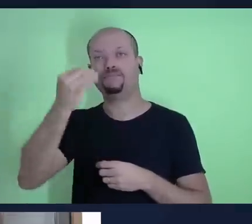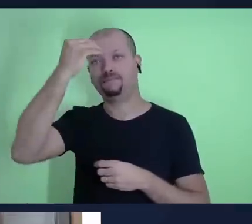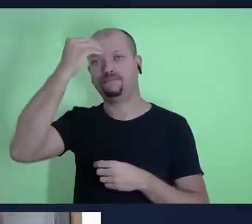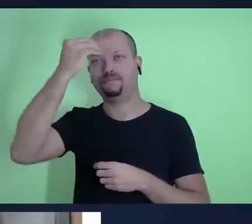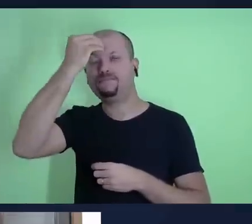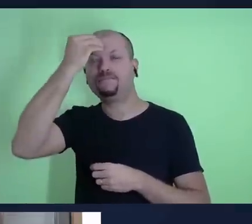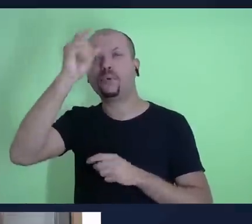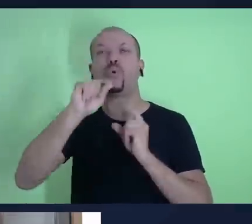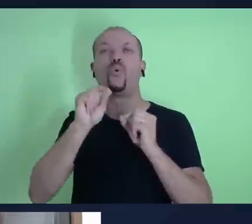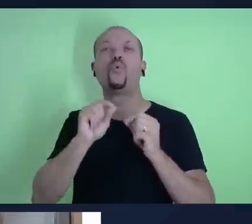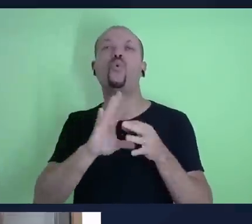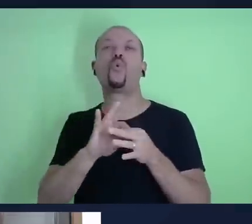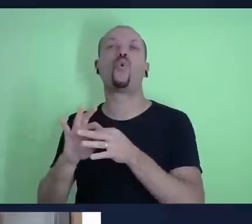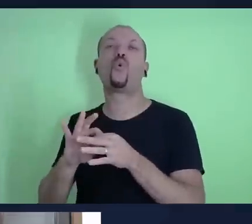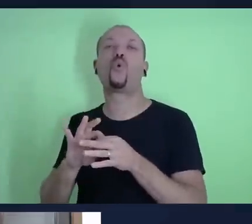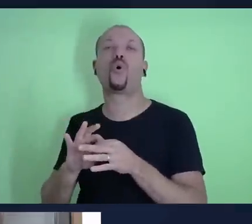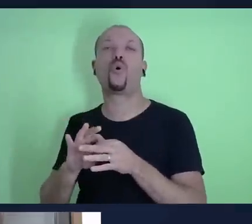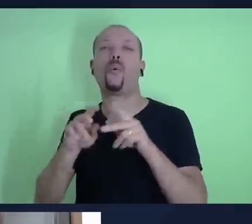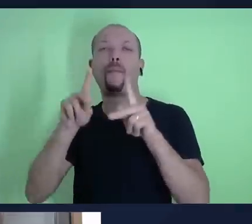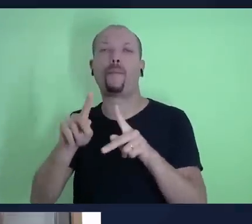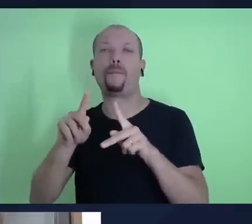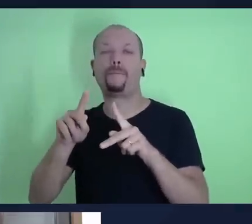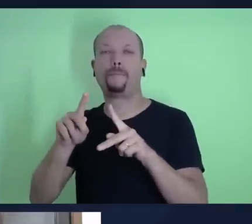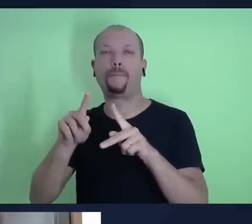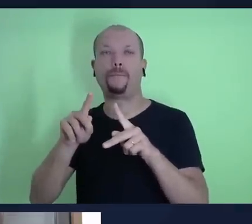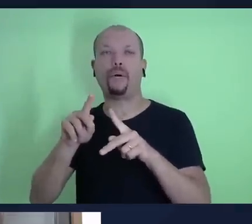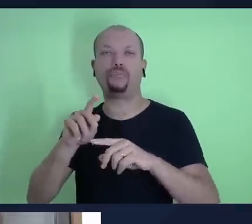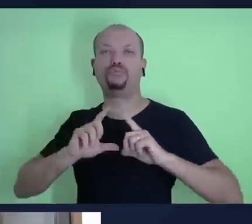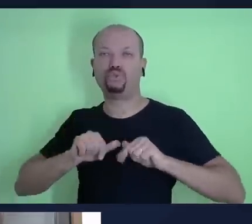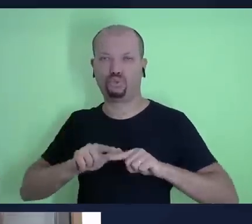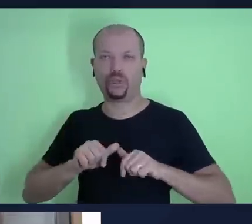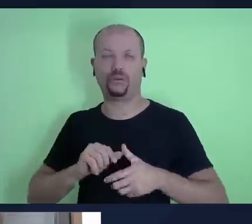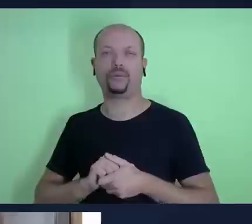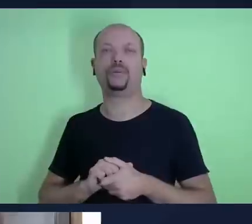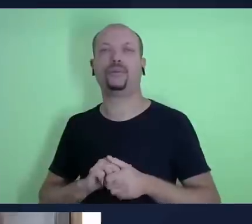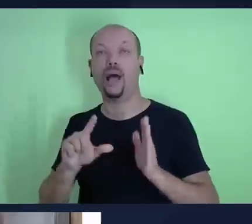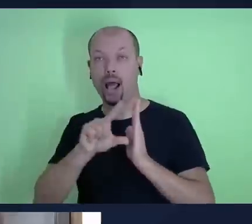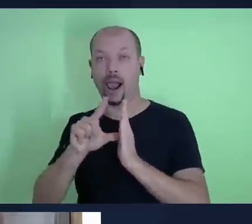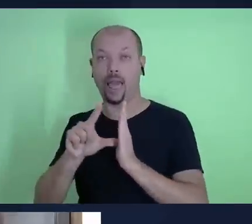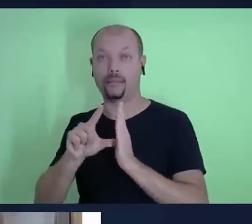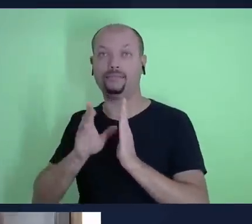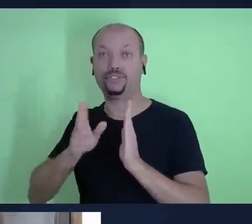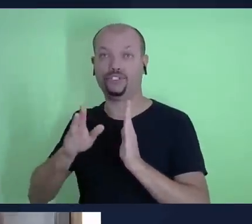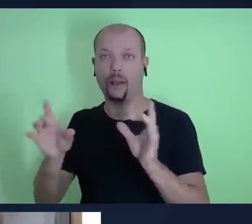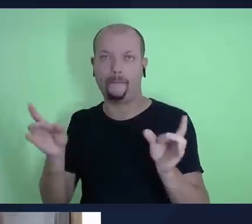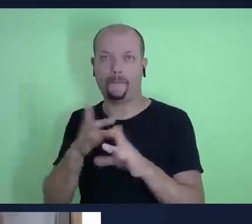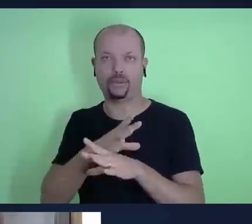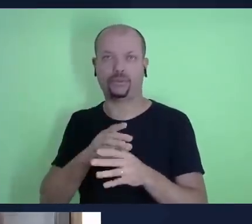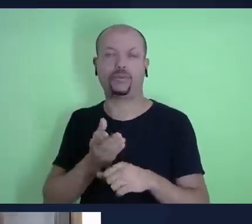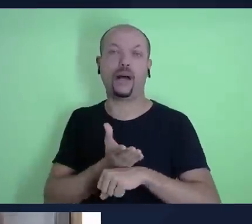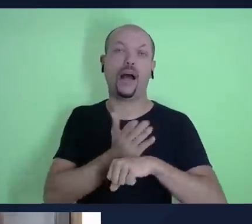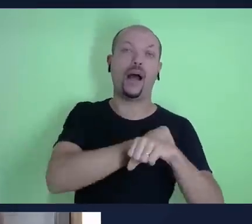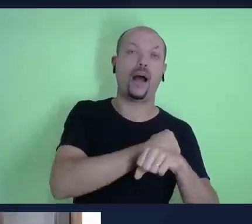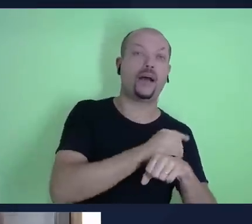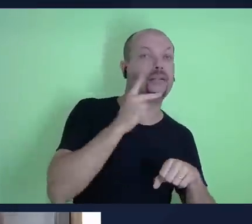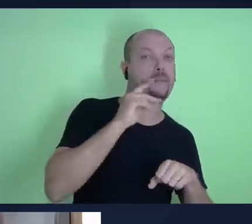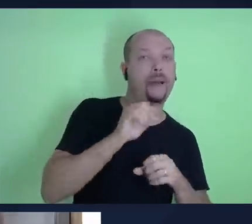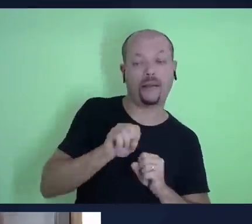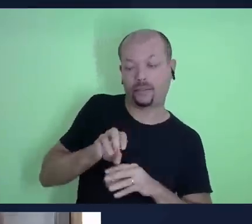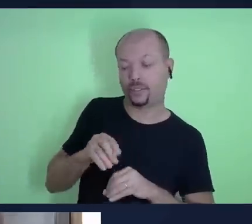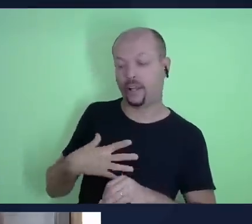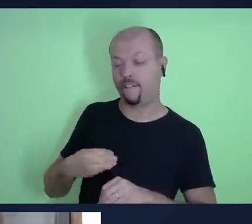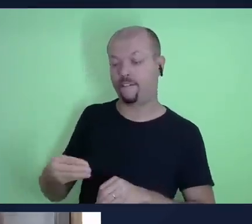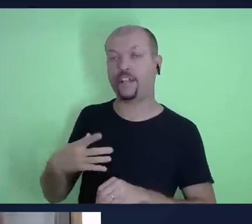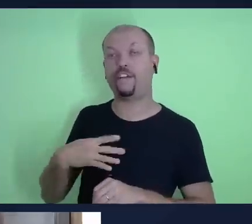de Israel com as leis estabelecidas. Então, aquilo que anteriormente era passado de pai para filho, provavelmente,